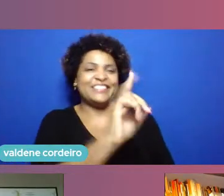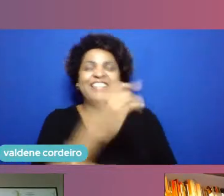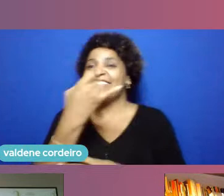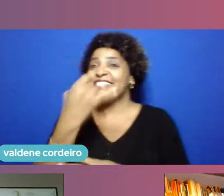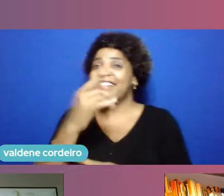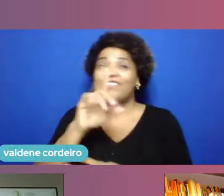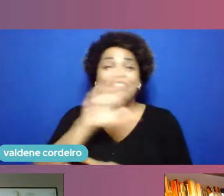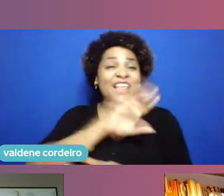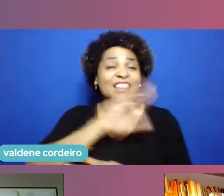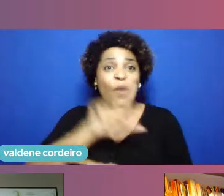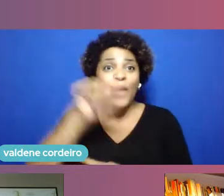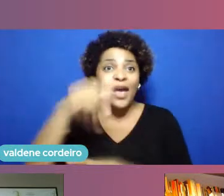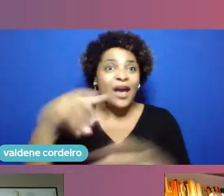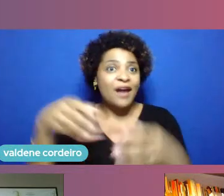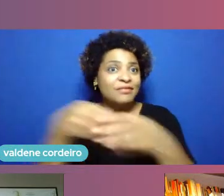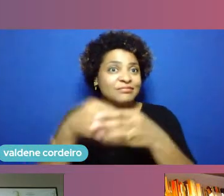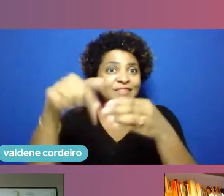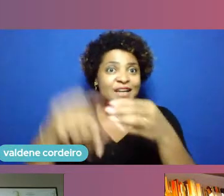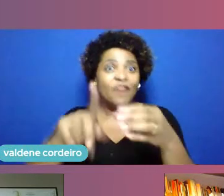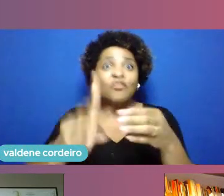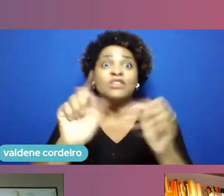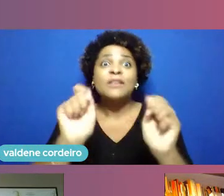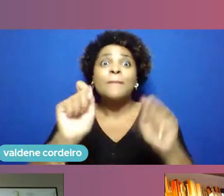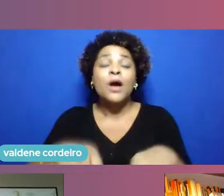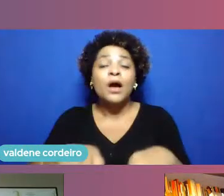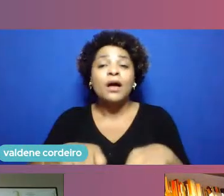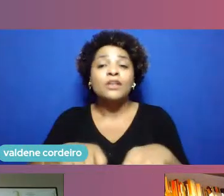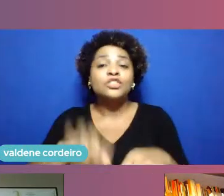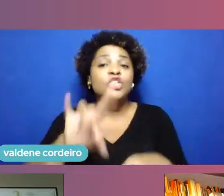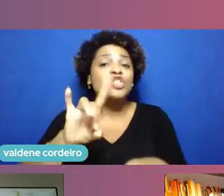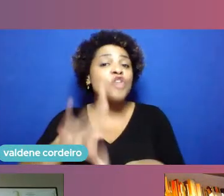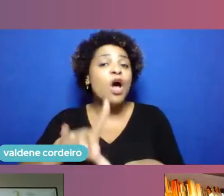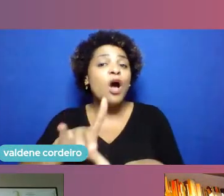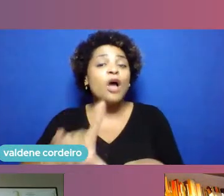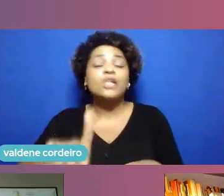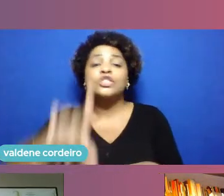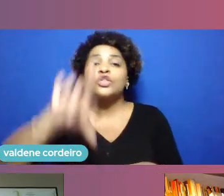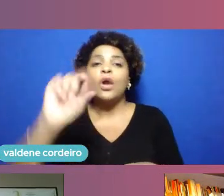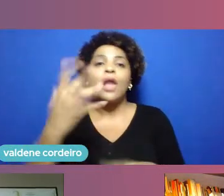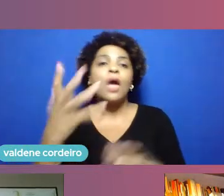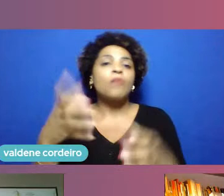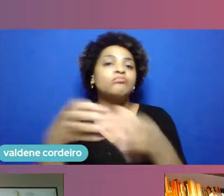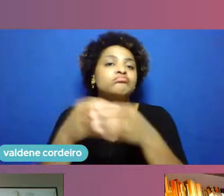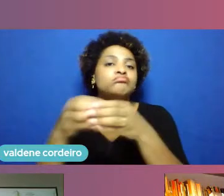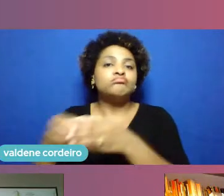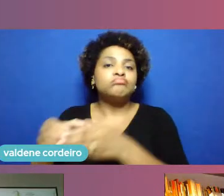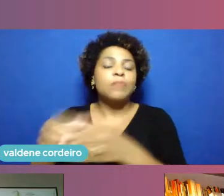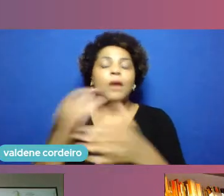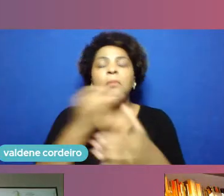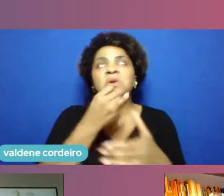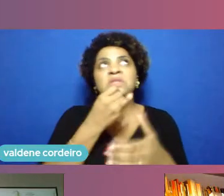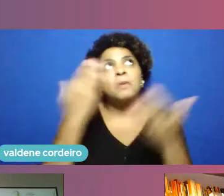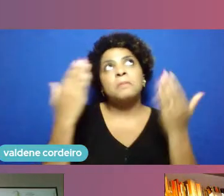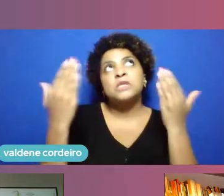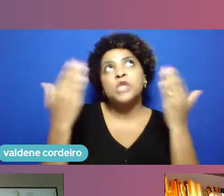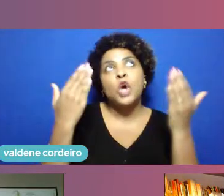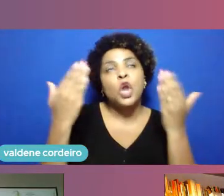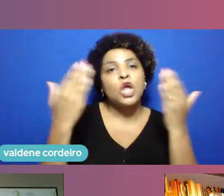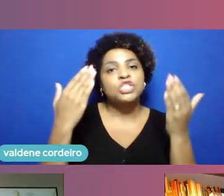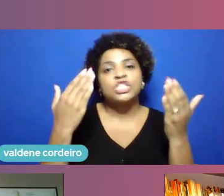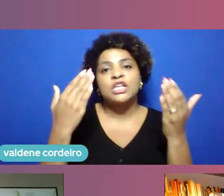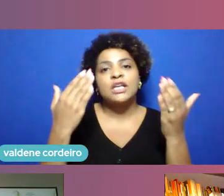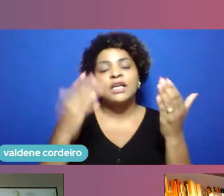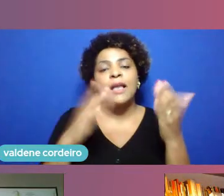desses departamentos você pode simplesmente selecionar um departamento como o de psicologia por exemplo e pedir ao seu